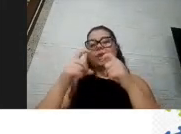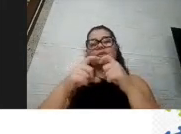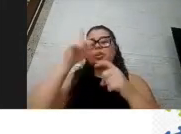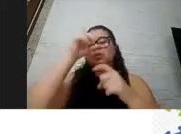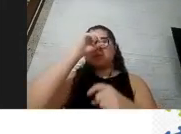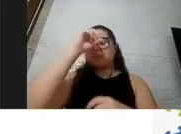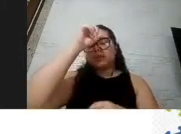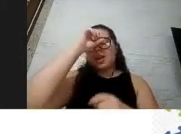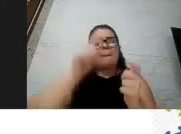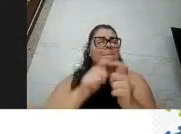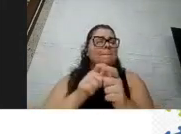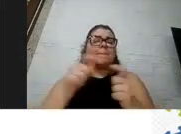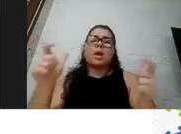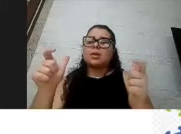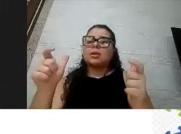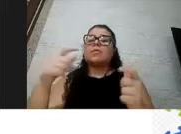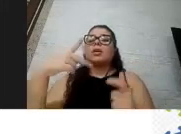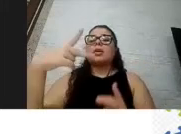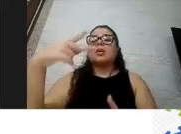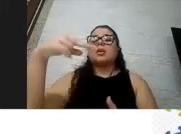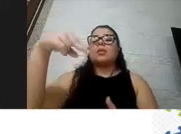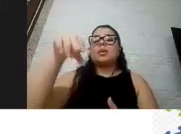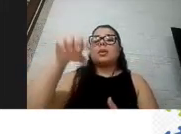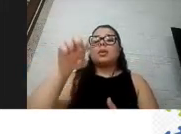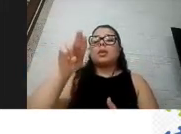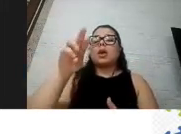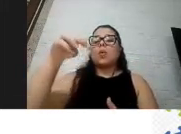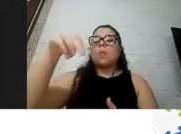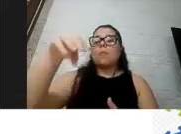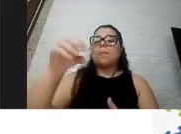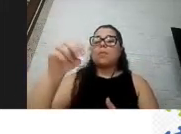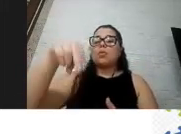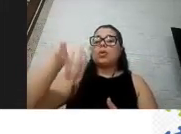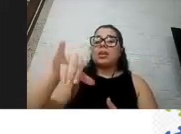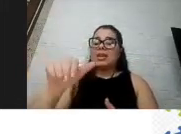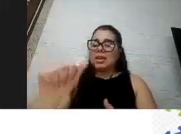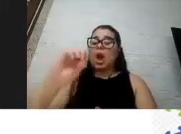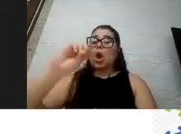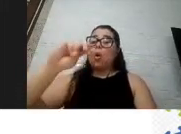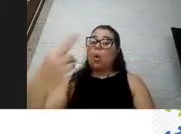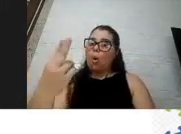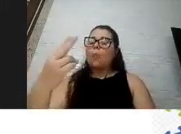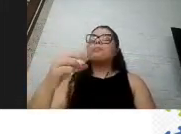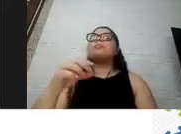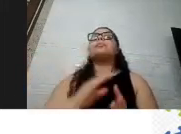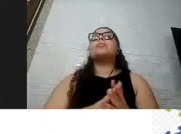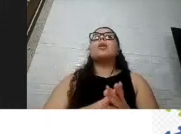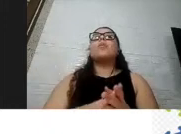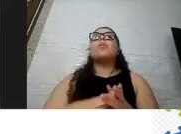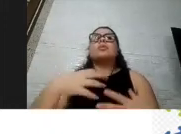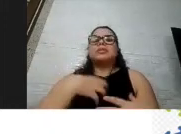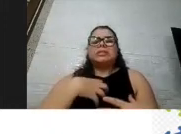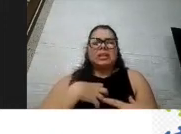complicações foi pneumonia ou aquela síndrome respiratória aguda grave que quando você evolui para um desconforto